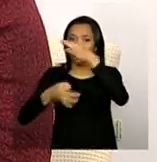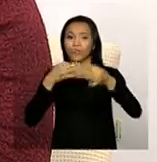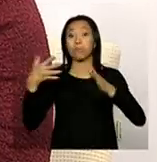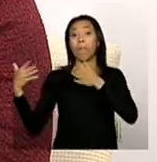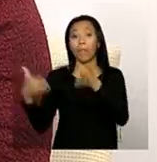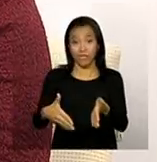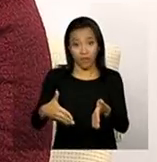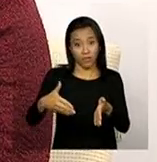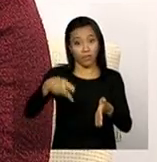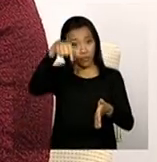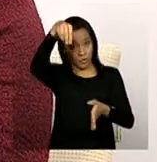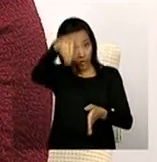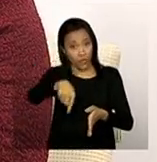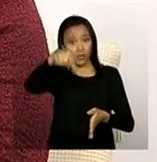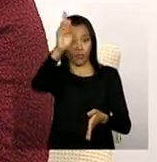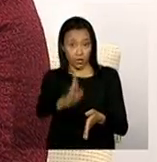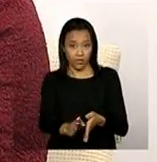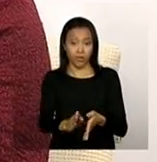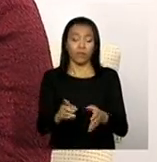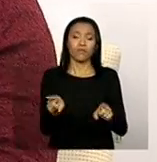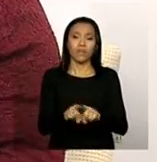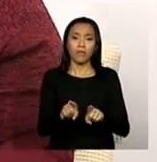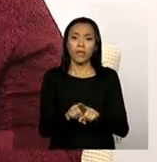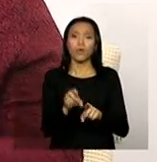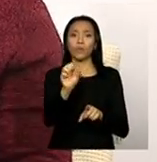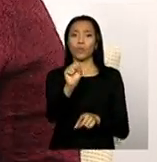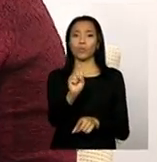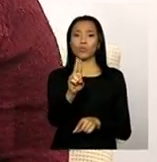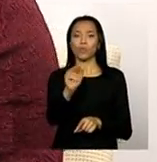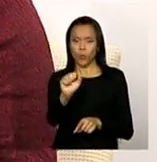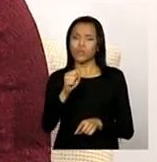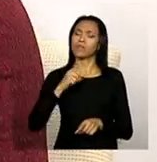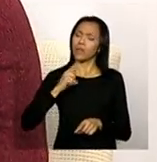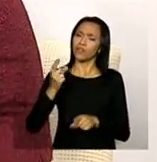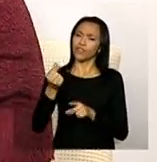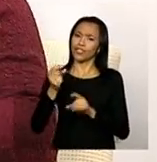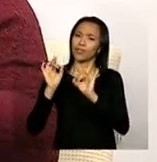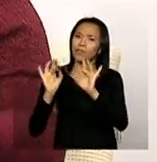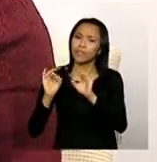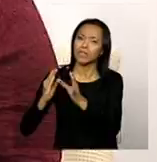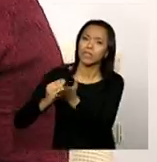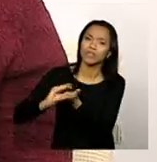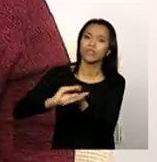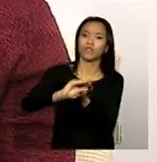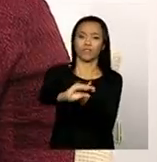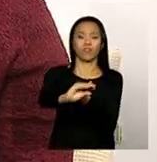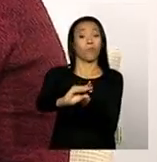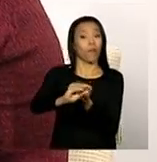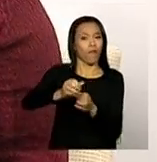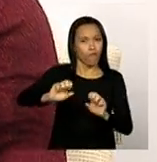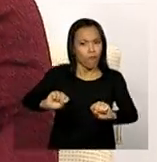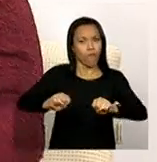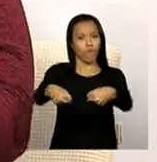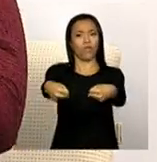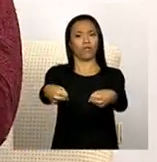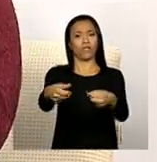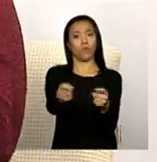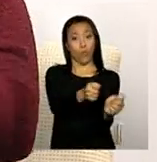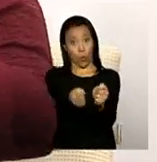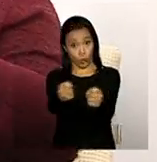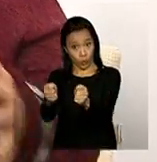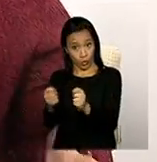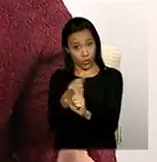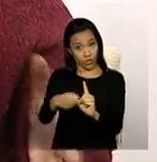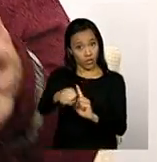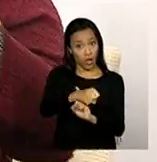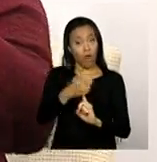né? O SUAS, ele tem recursos específicos para fortalecer o controle social. A gente tem